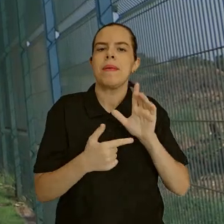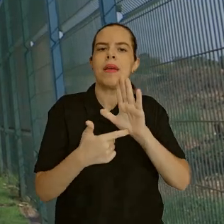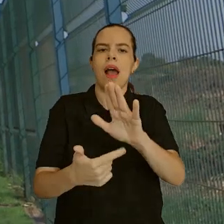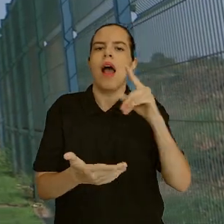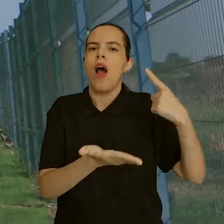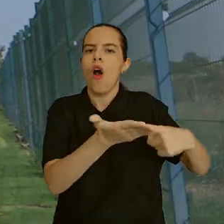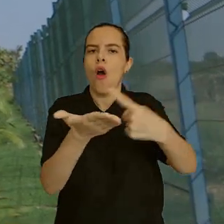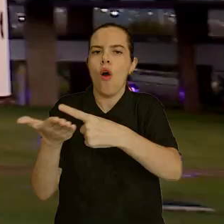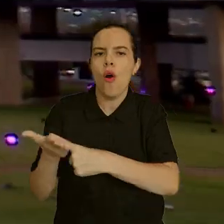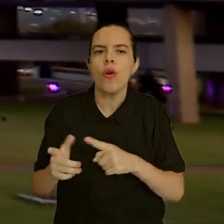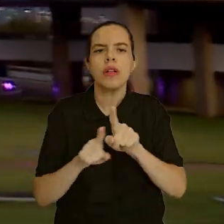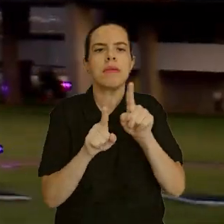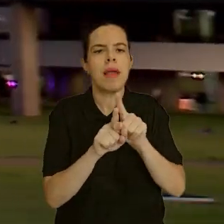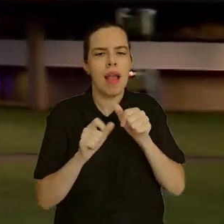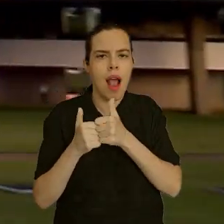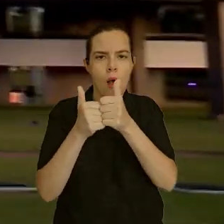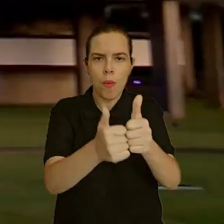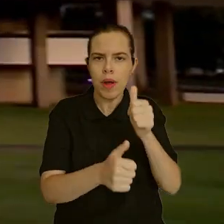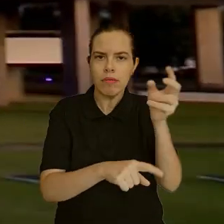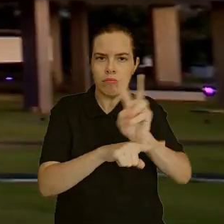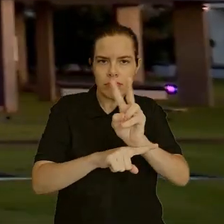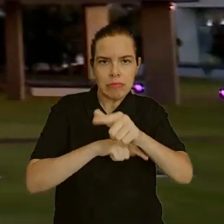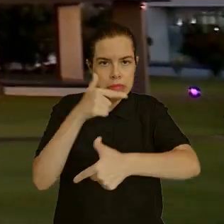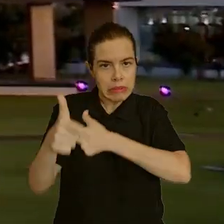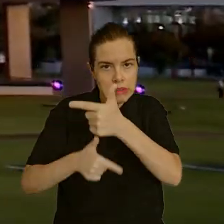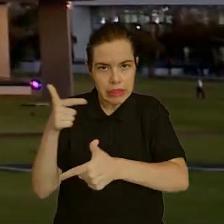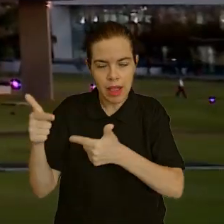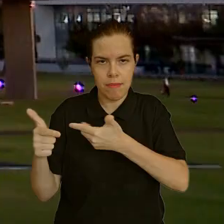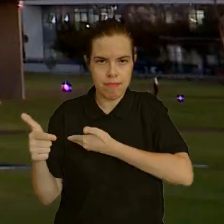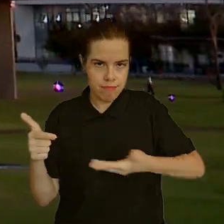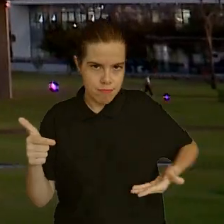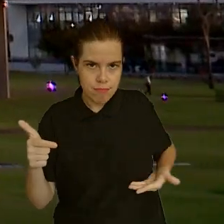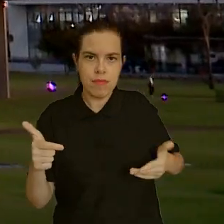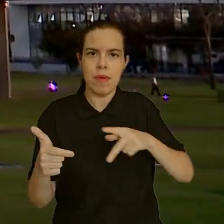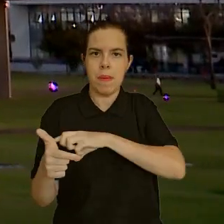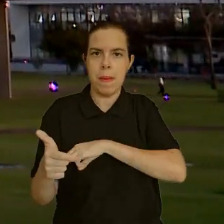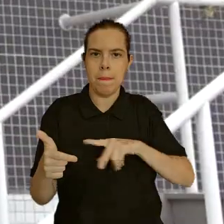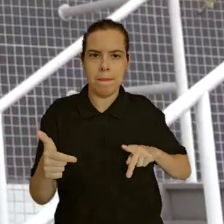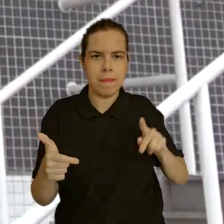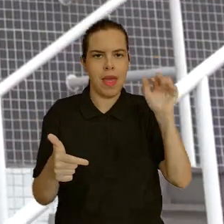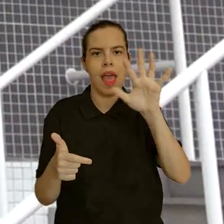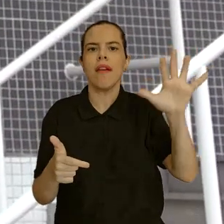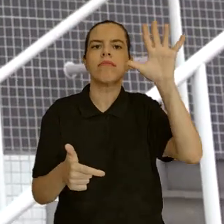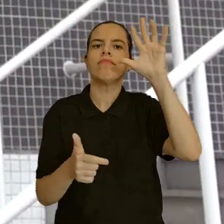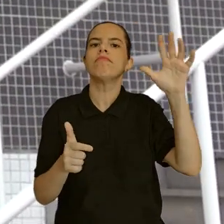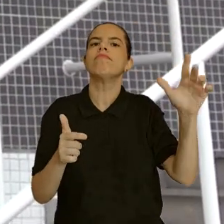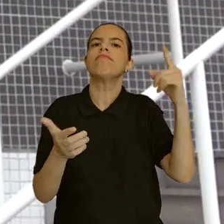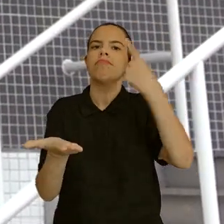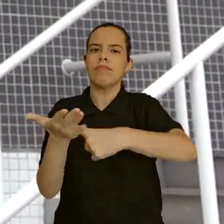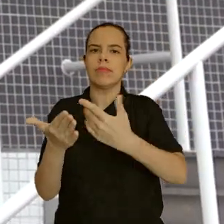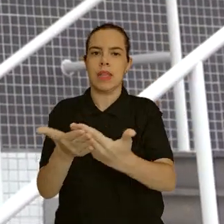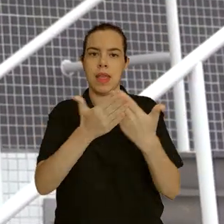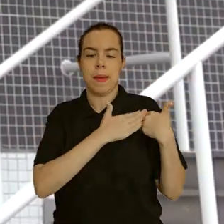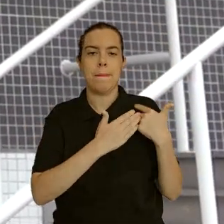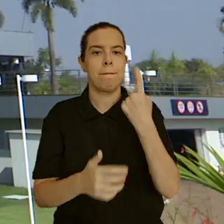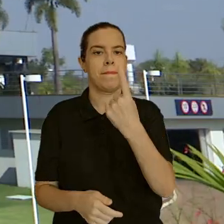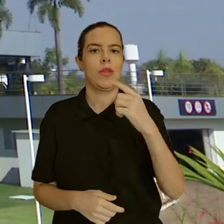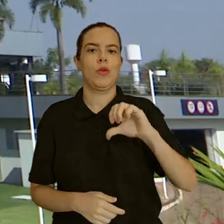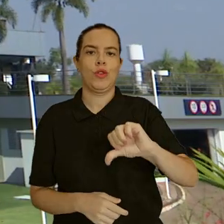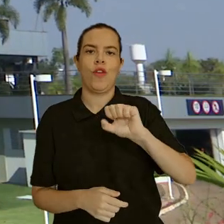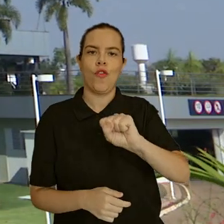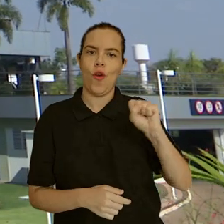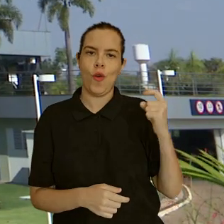firmando acordos e acompanhando de perto o trabalho dos órgãos públicos federais, que o MPF cumpre a missão que recebeu em